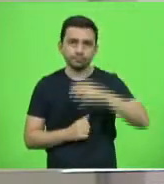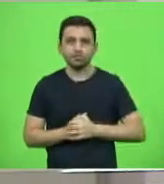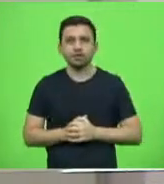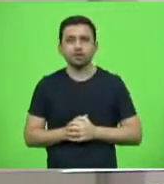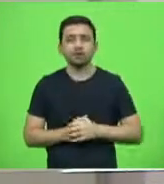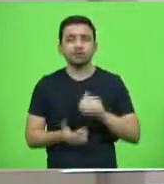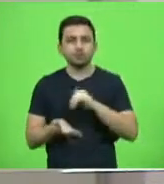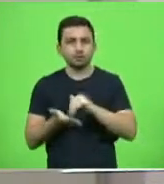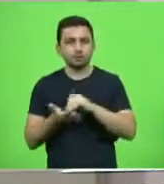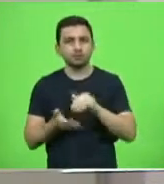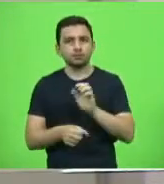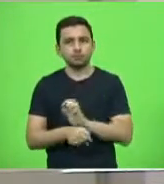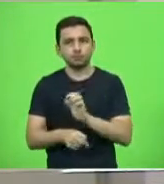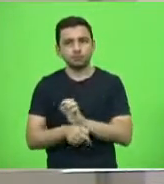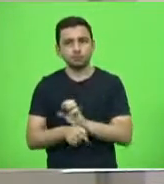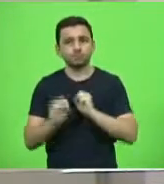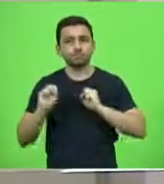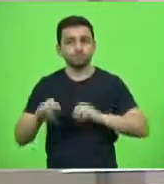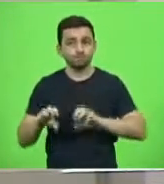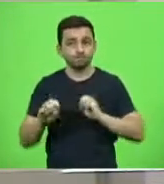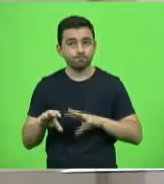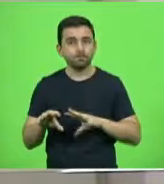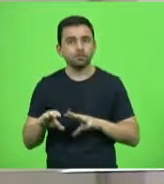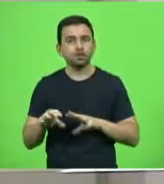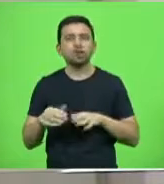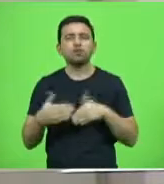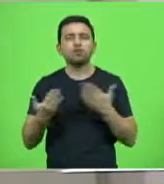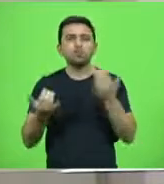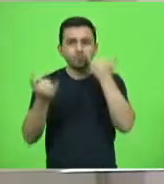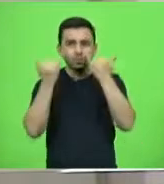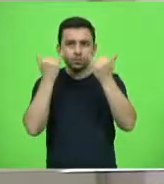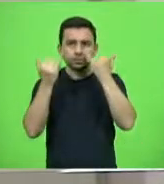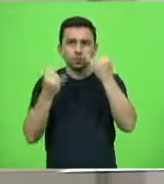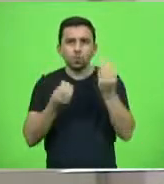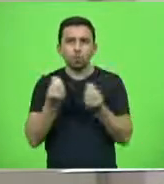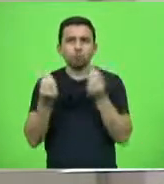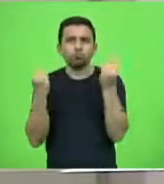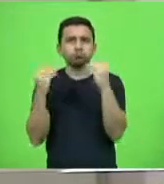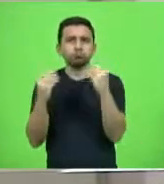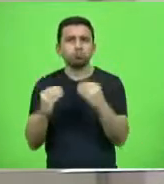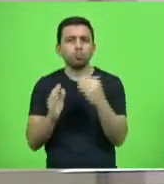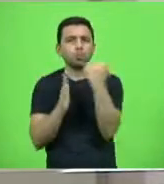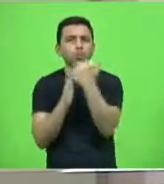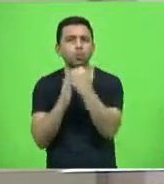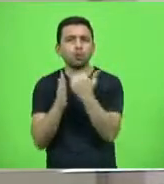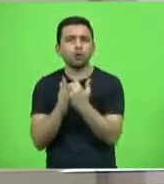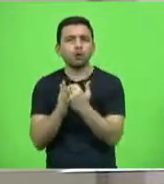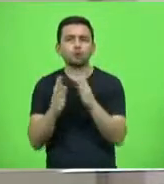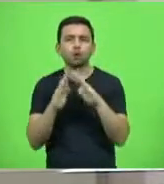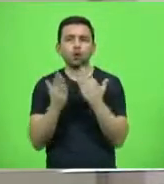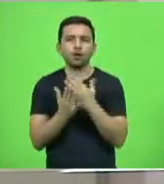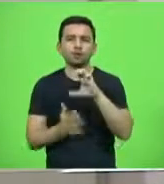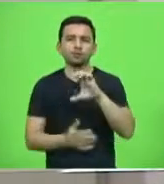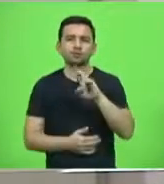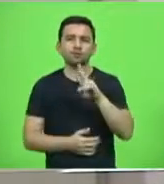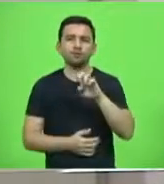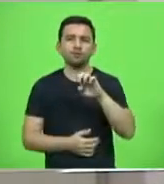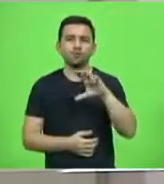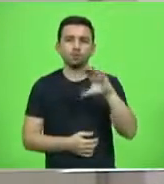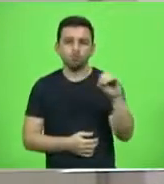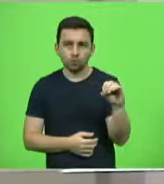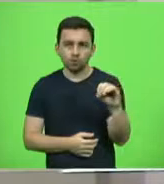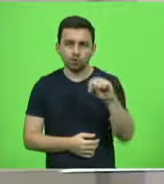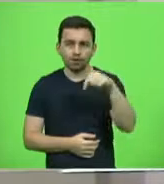ao secretário estadual de Educação informações acerca da implementação do programa Escola Cívico-Militar em Santa Catarina.